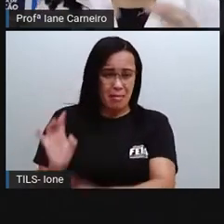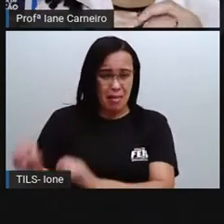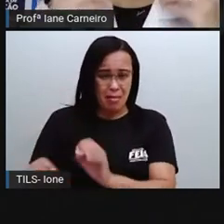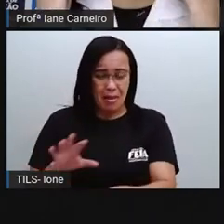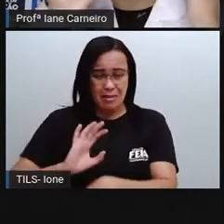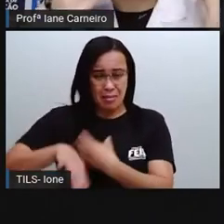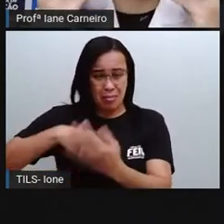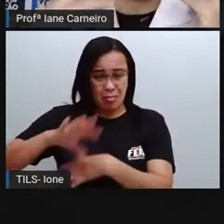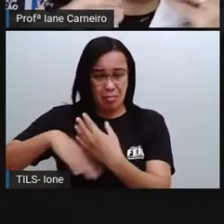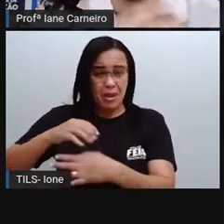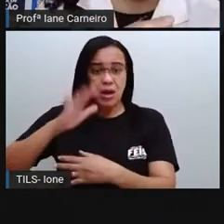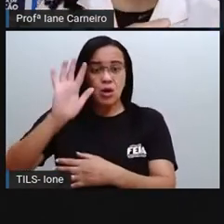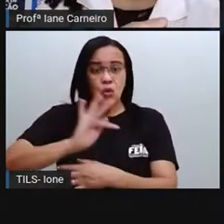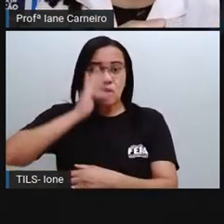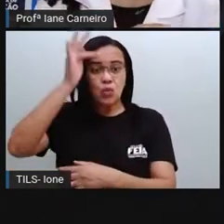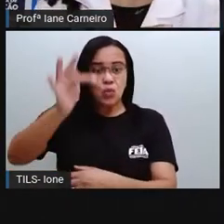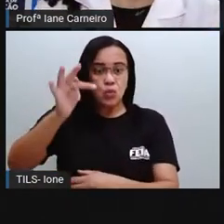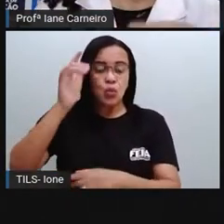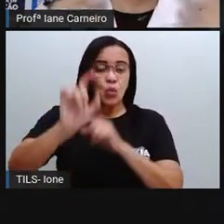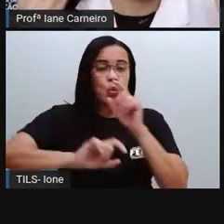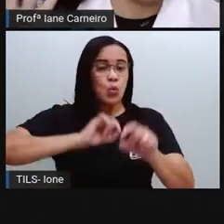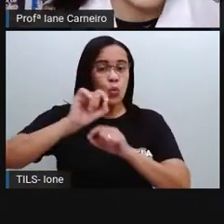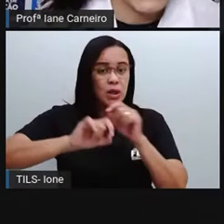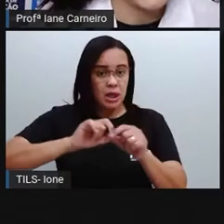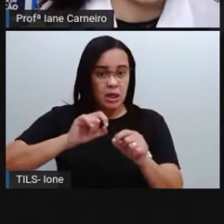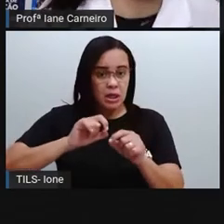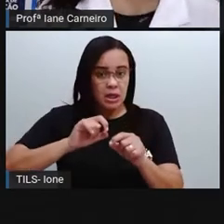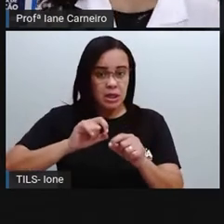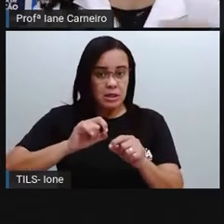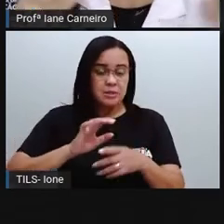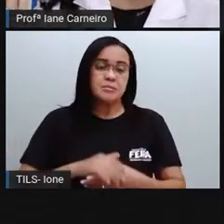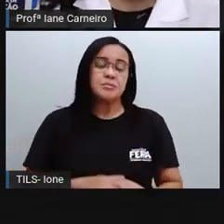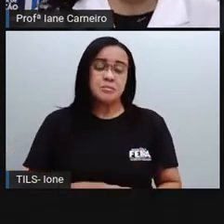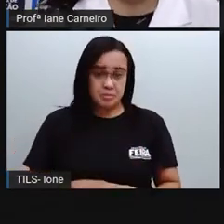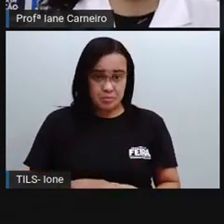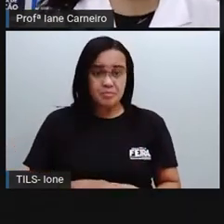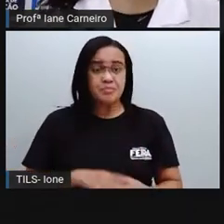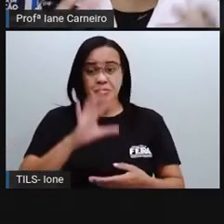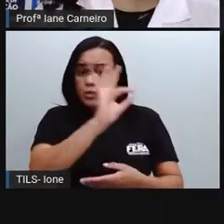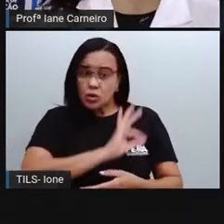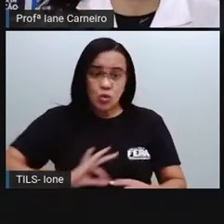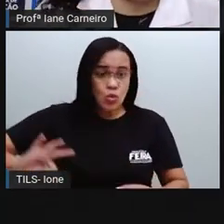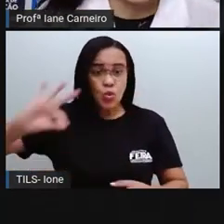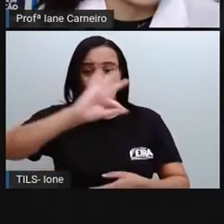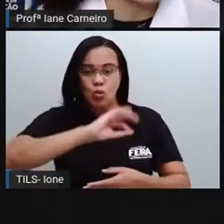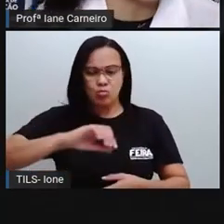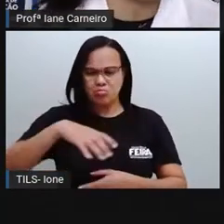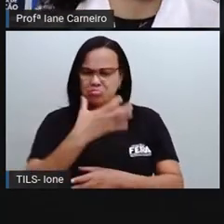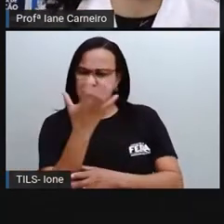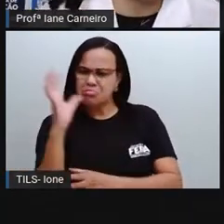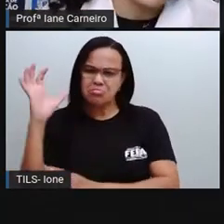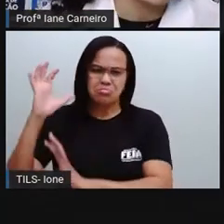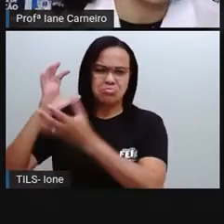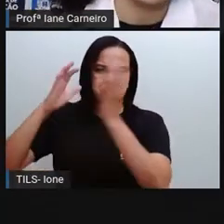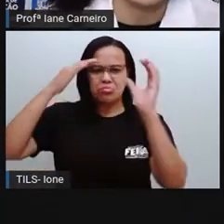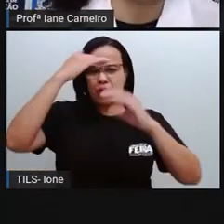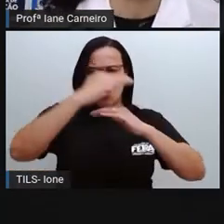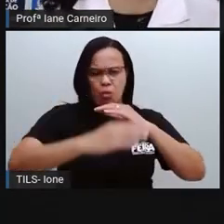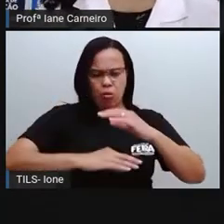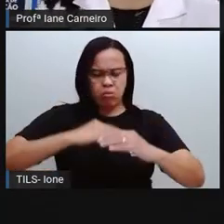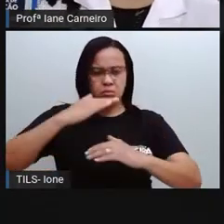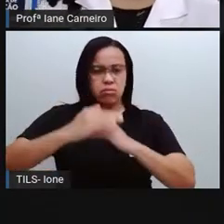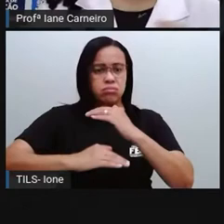criando uma ação em que todo o meio ambiente é impactado por aquela atitude.